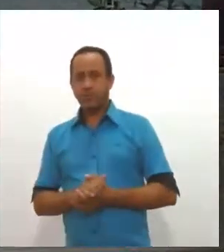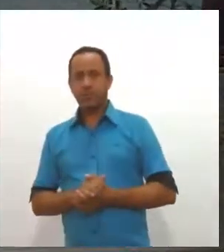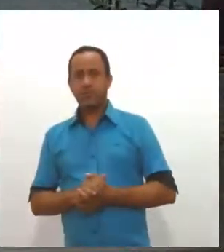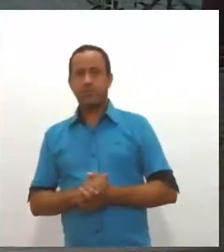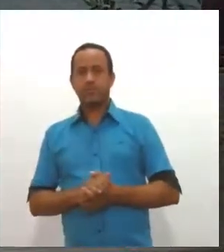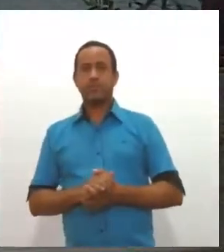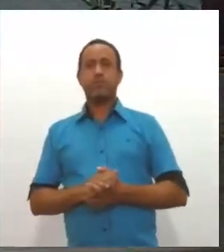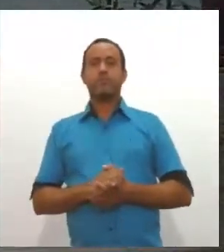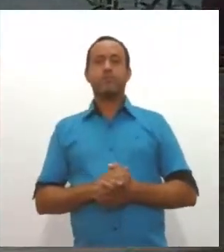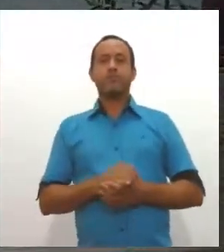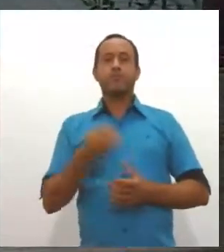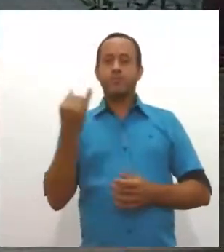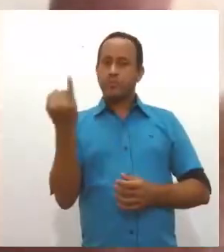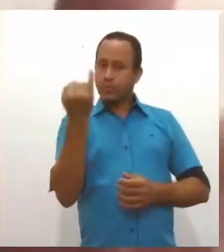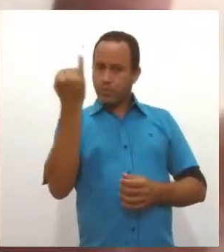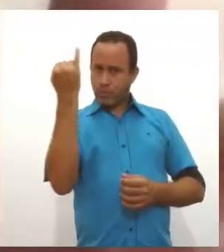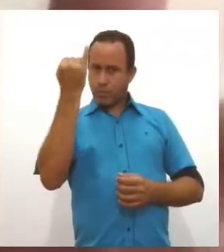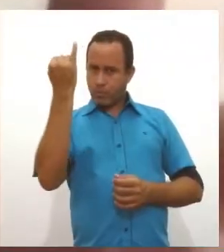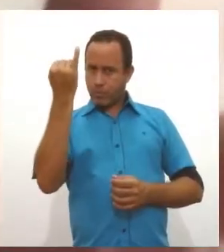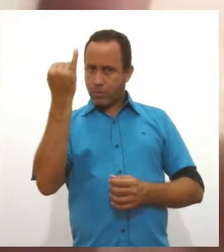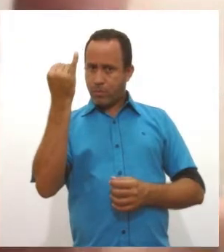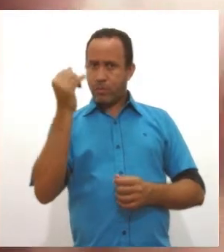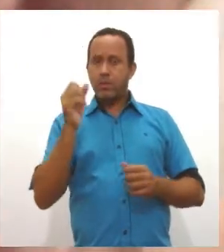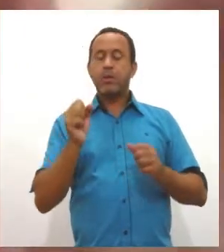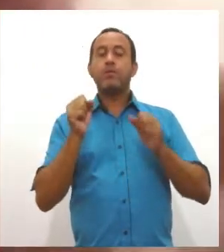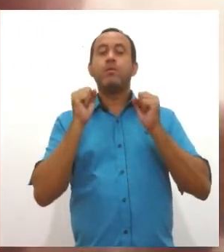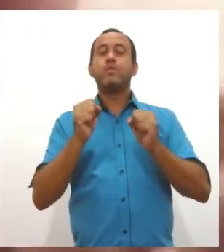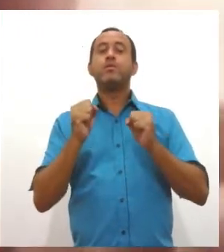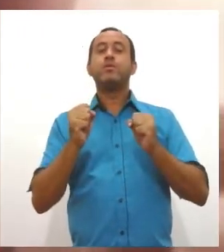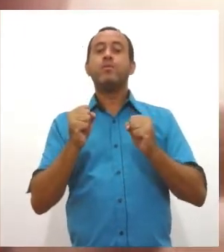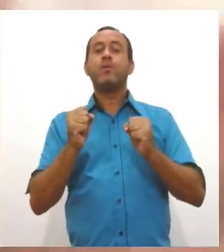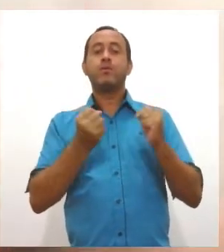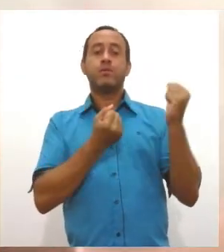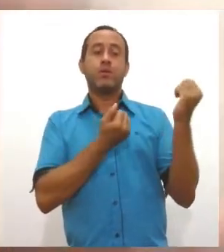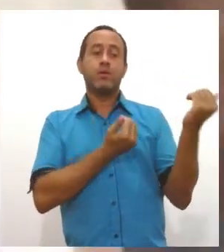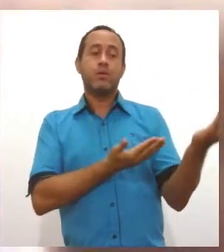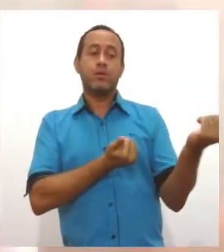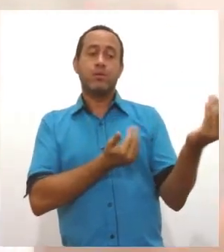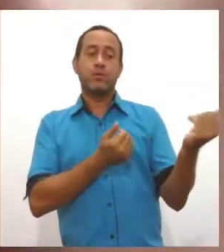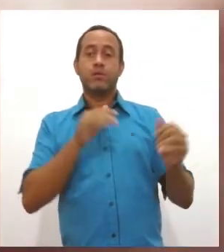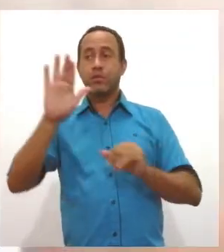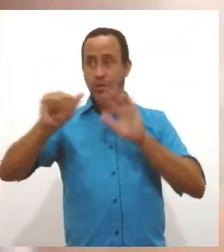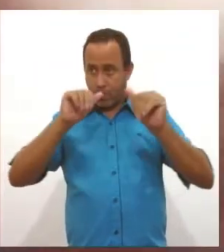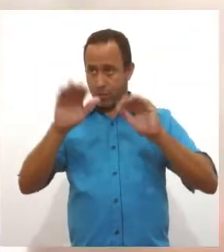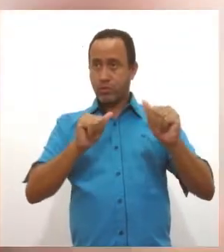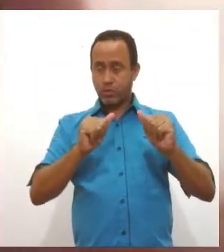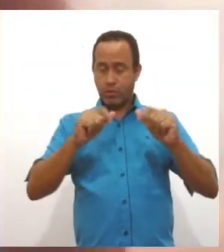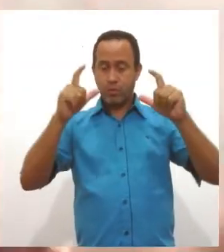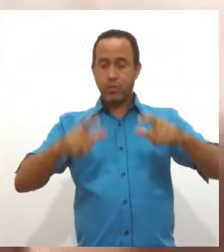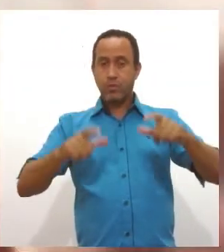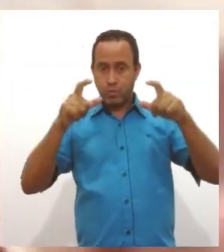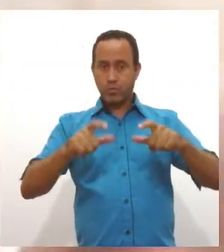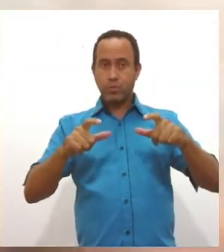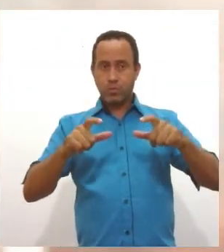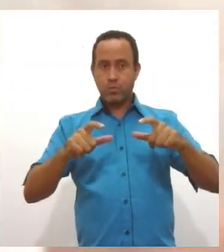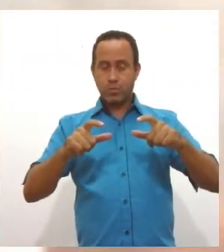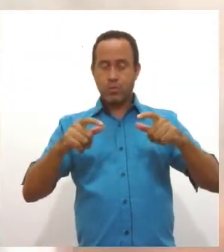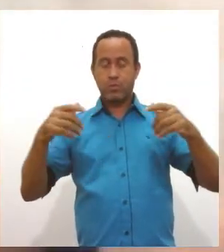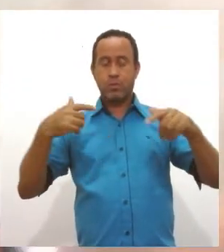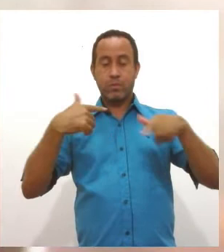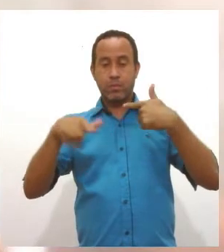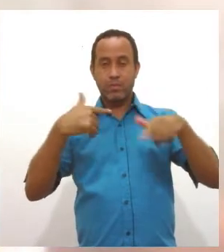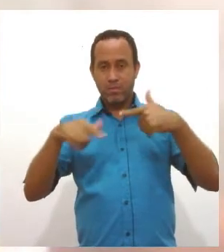Muito importante que se dê oportunidade aos jovens de estarem nos locais públicos, no mercado de trabalho,